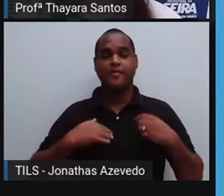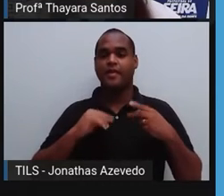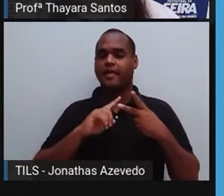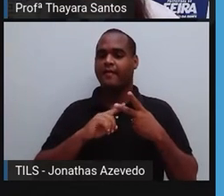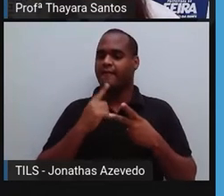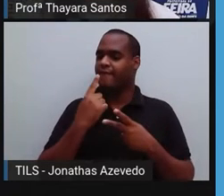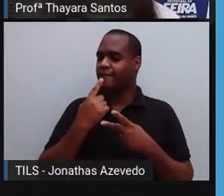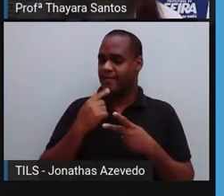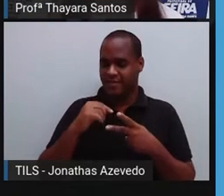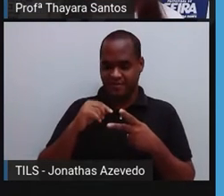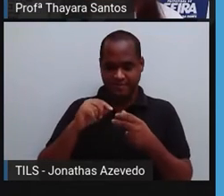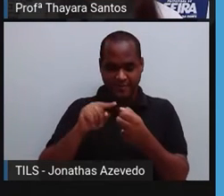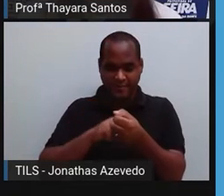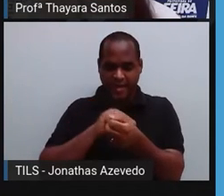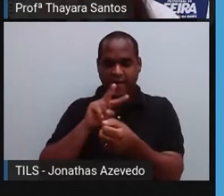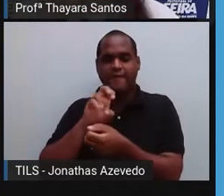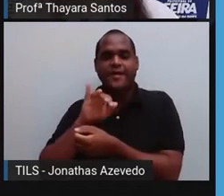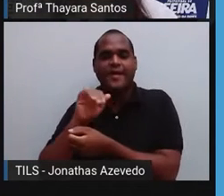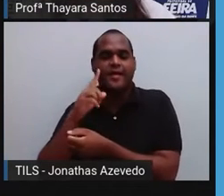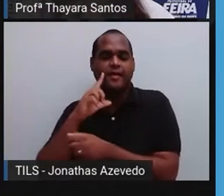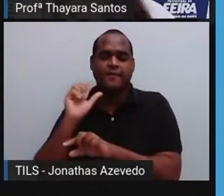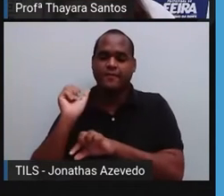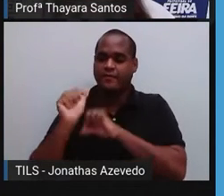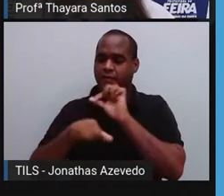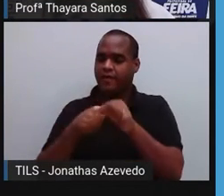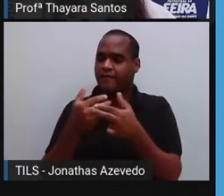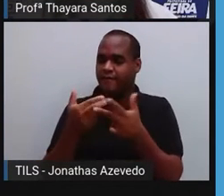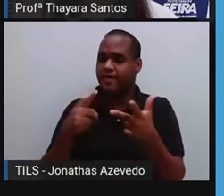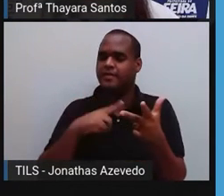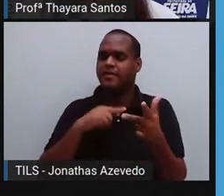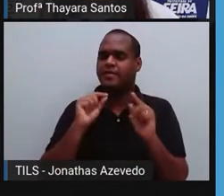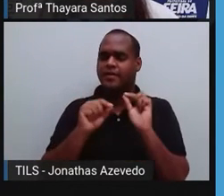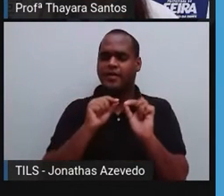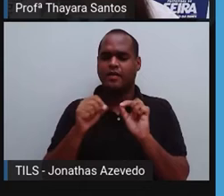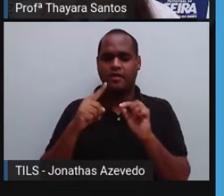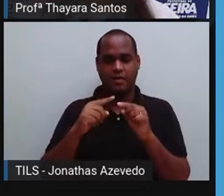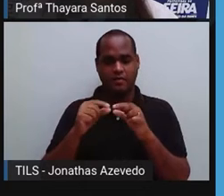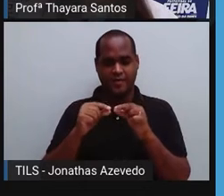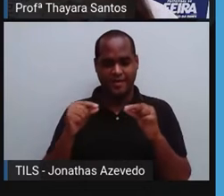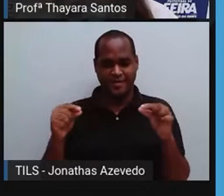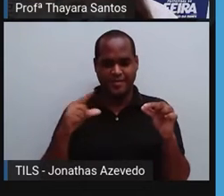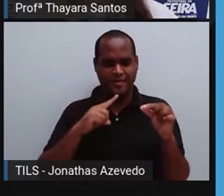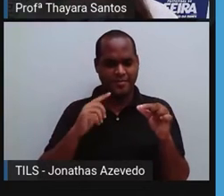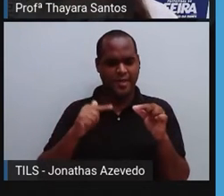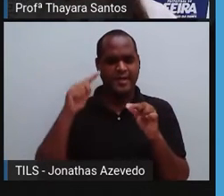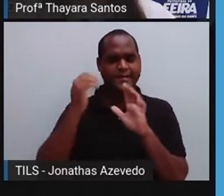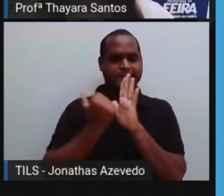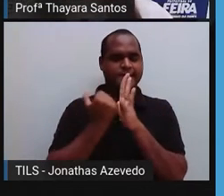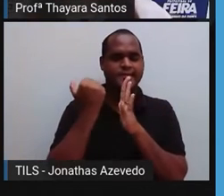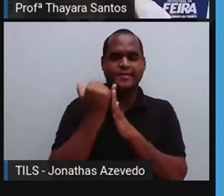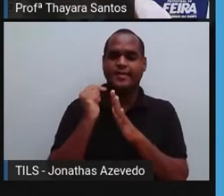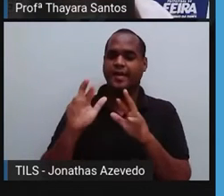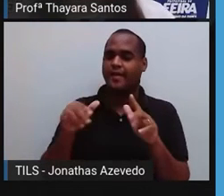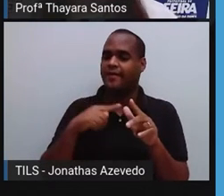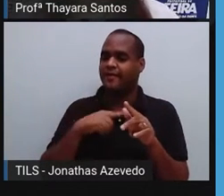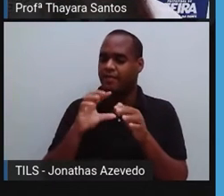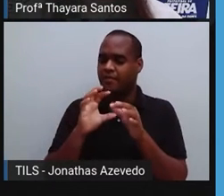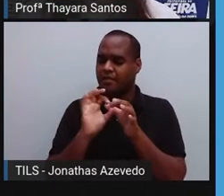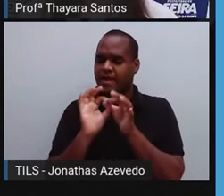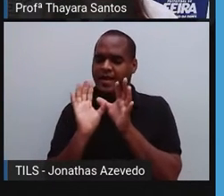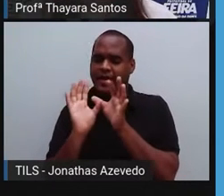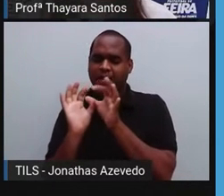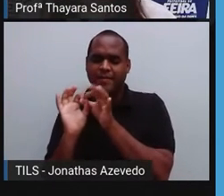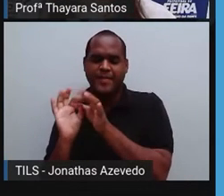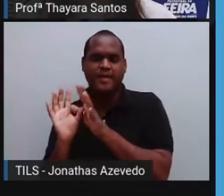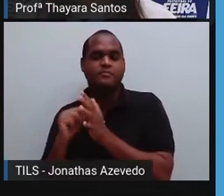veias é o contrário das artérias. O calibre das veias é maior, então o sangue passa de forma mais lenta.